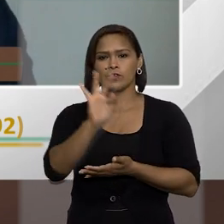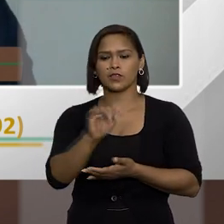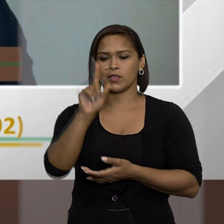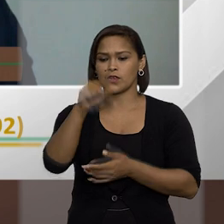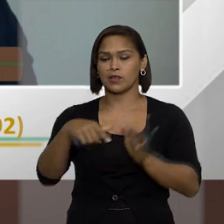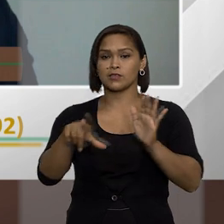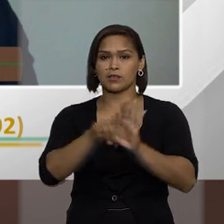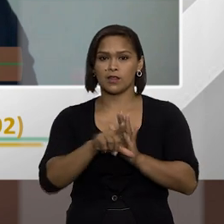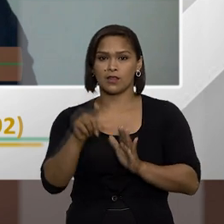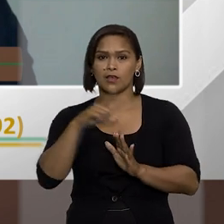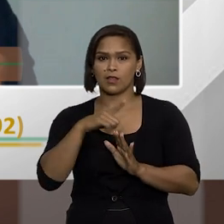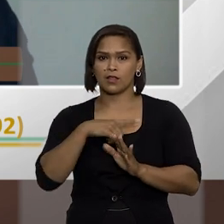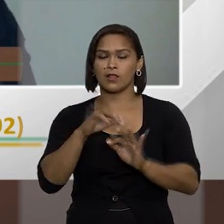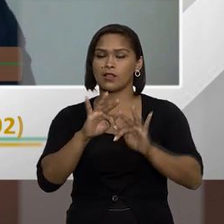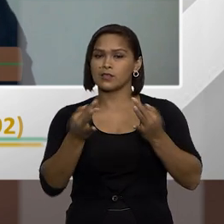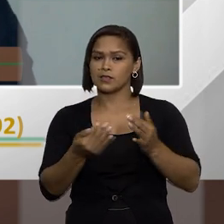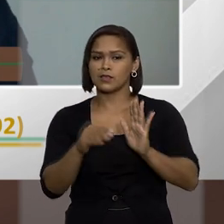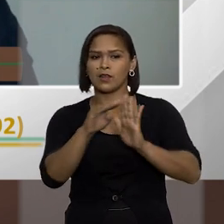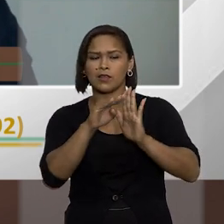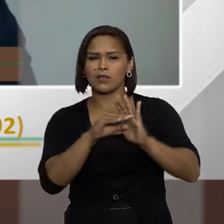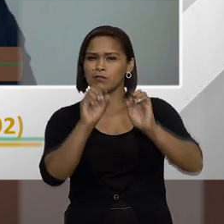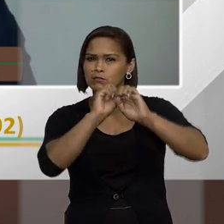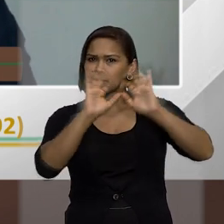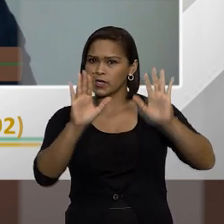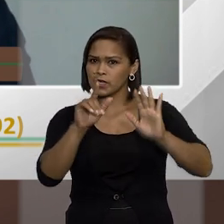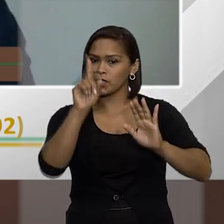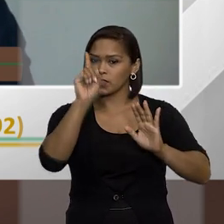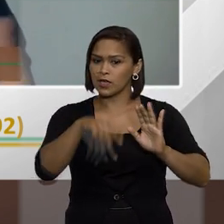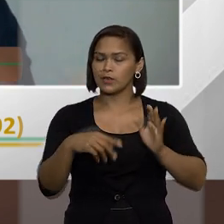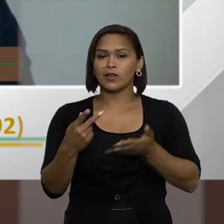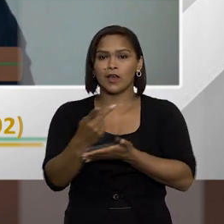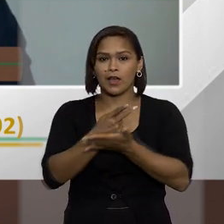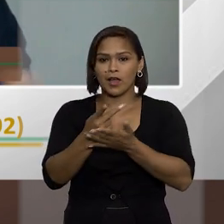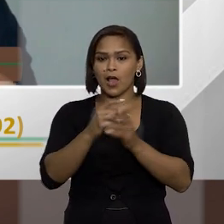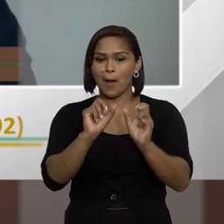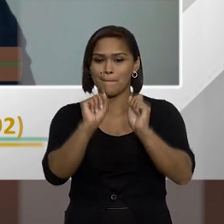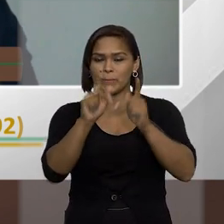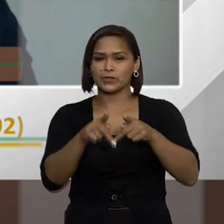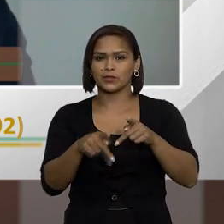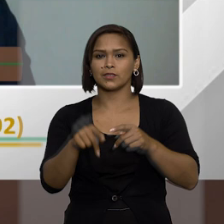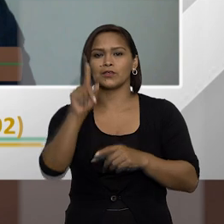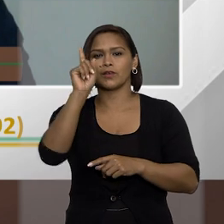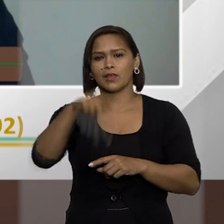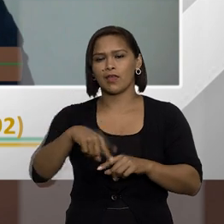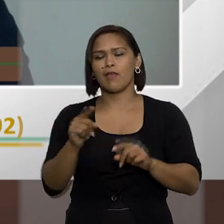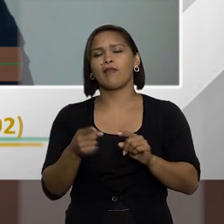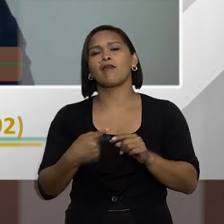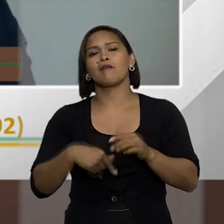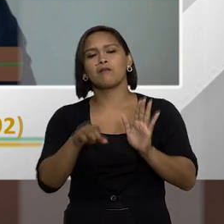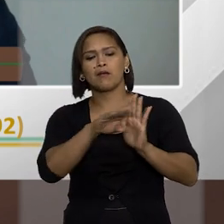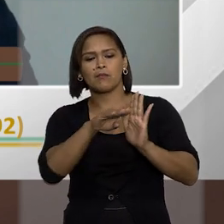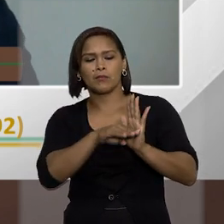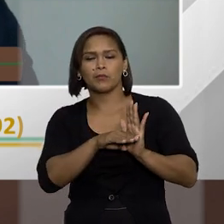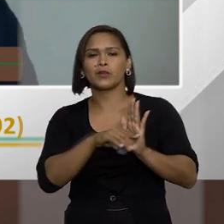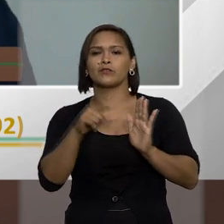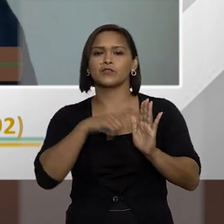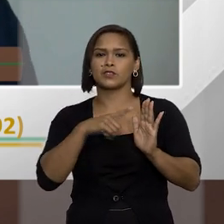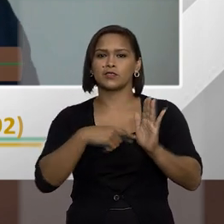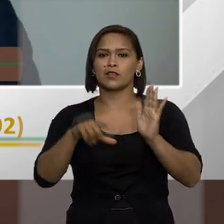ela esta sim prevê expressamente que a cassação de aposentadoria é uma das sanções previstas